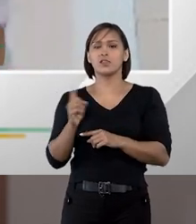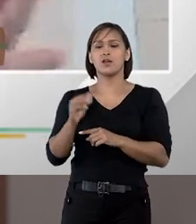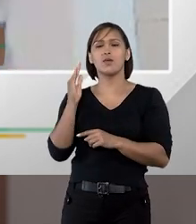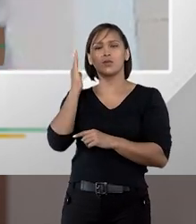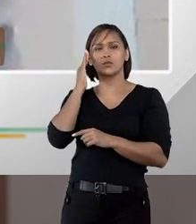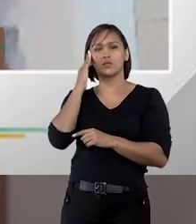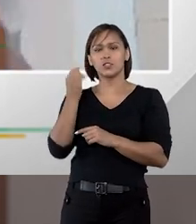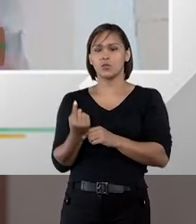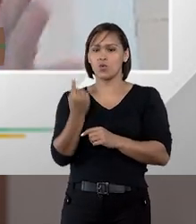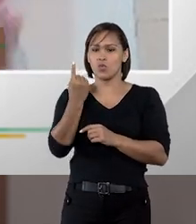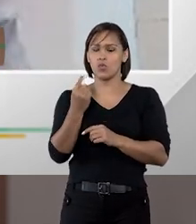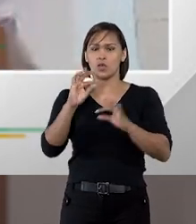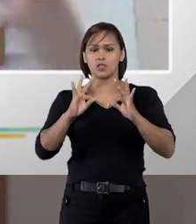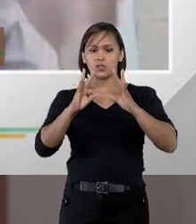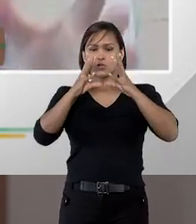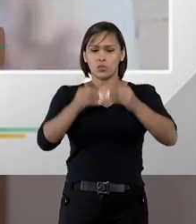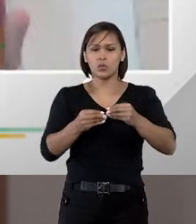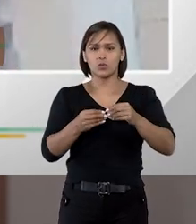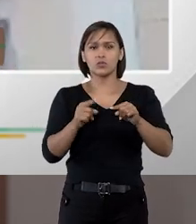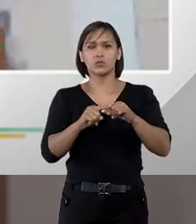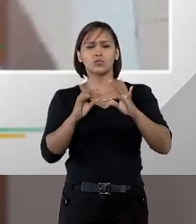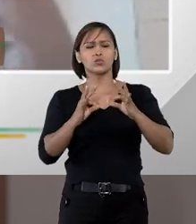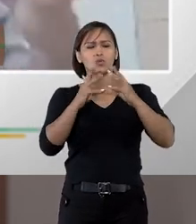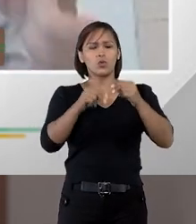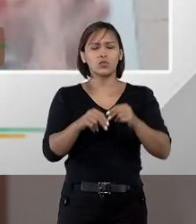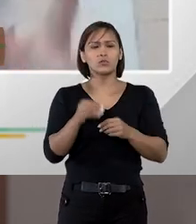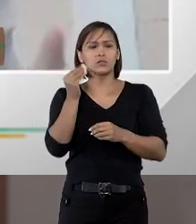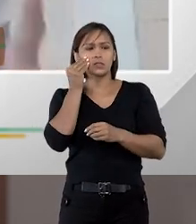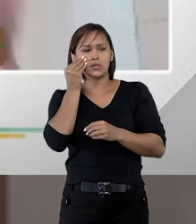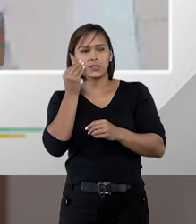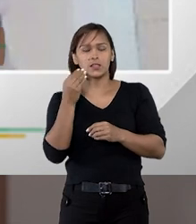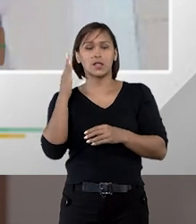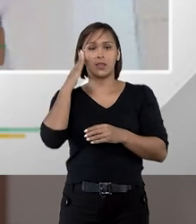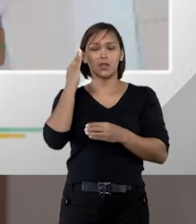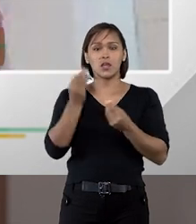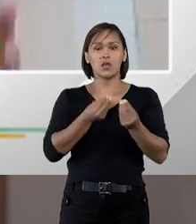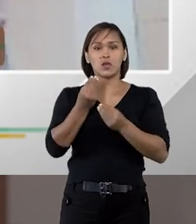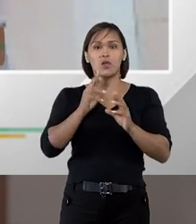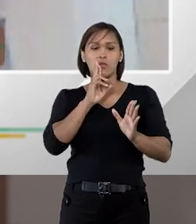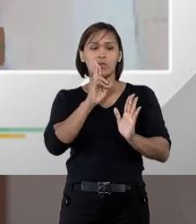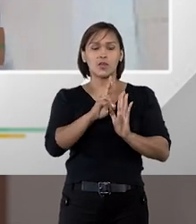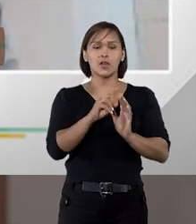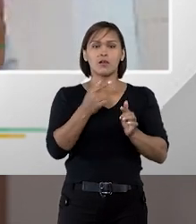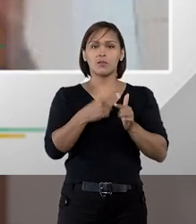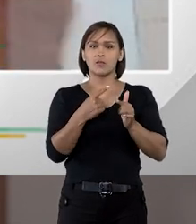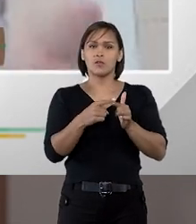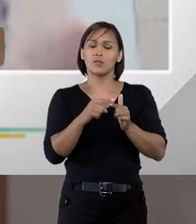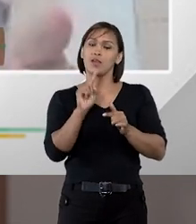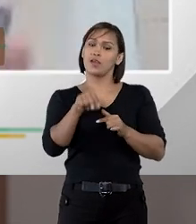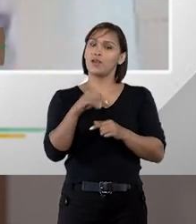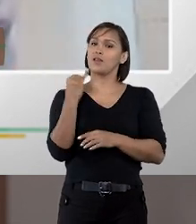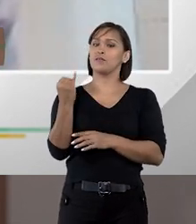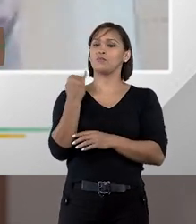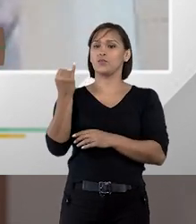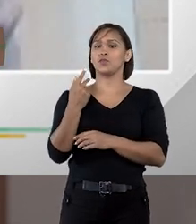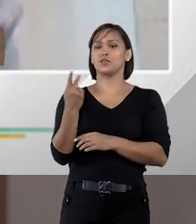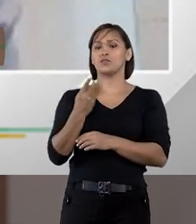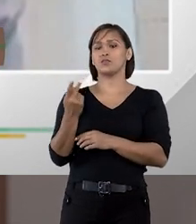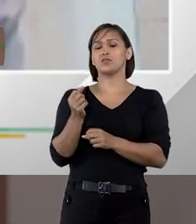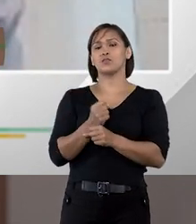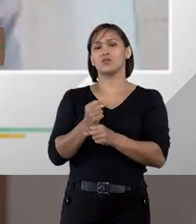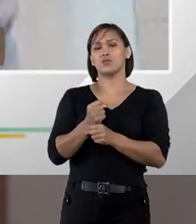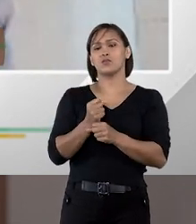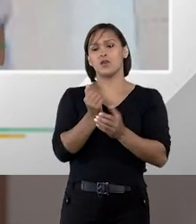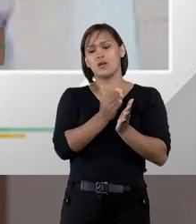é um entendimento omíssono, gente ainda está todo mundo tentando ver como tentar solucionar o problema e daí a importância dos dois